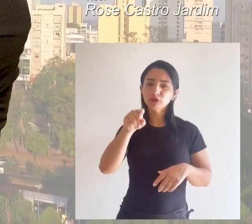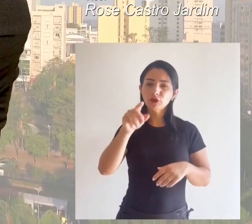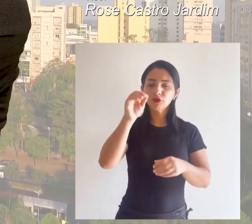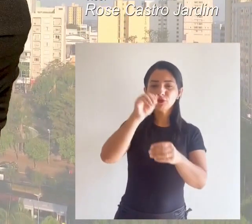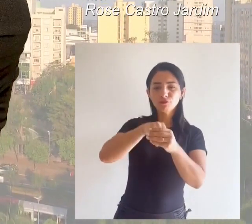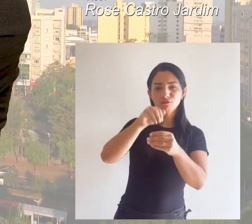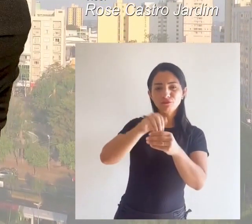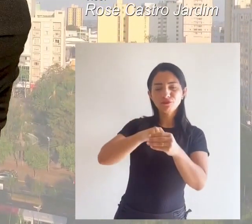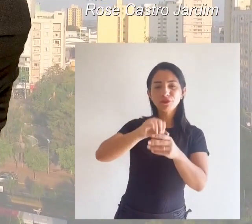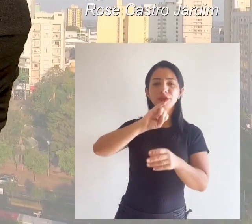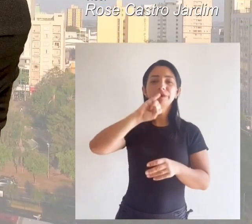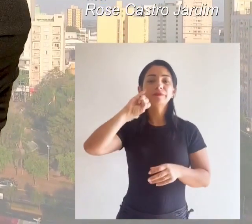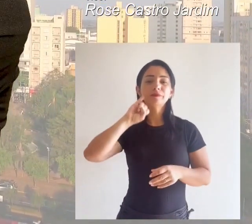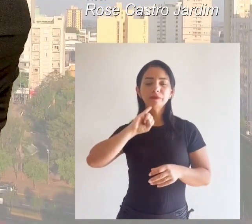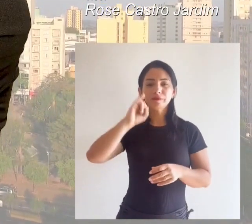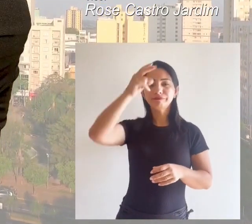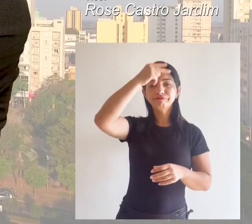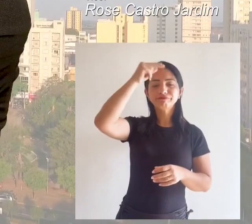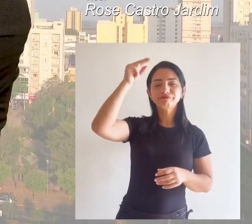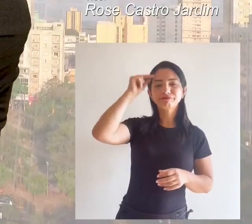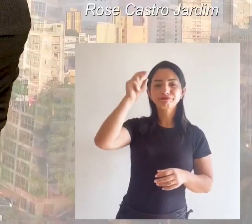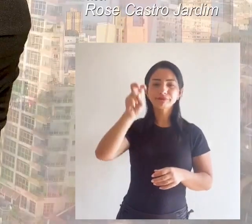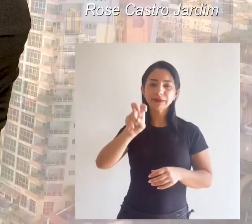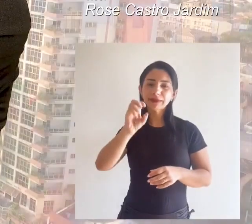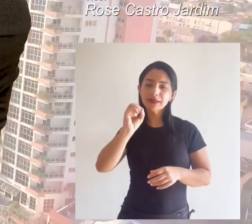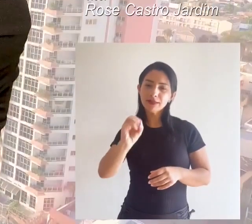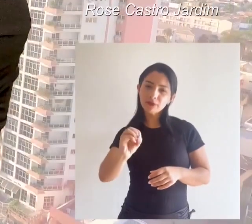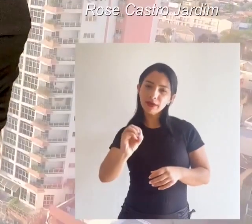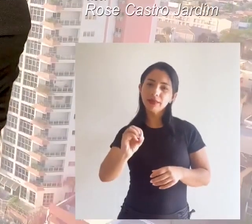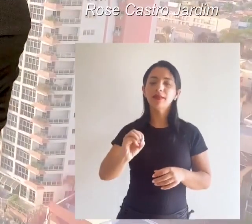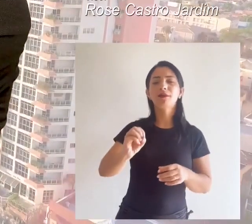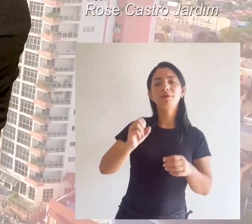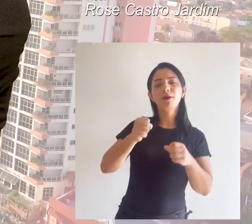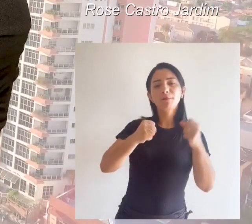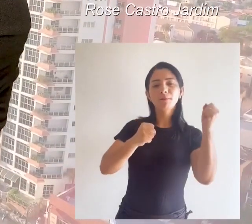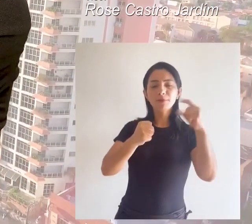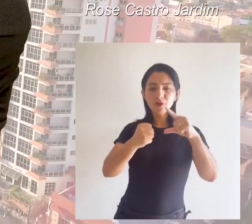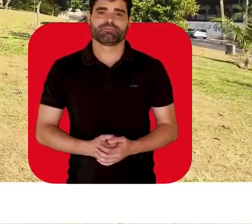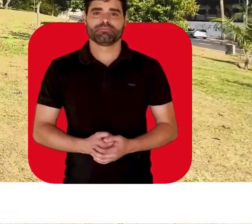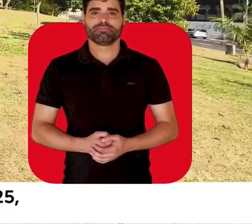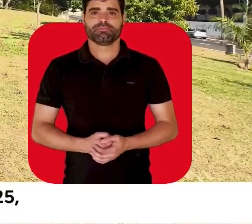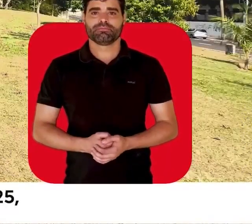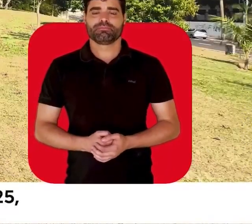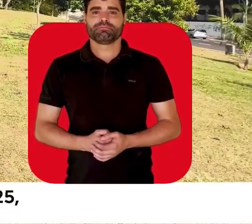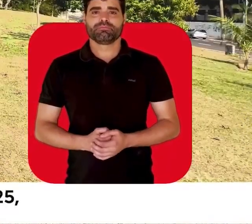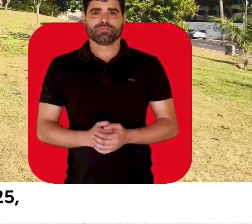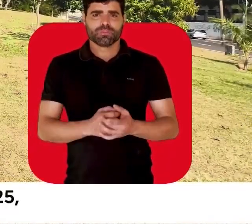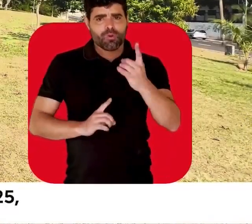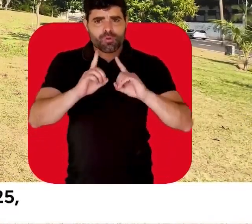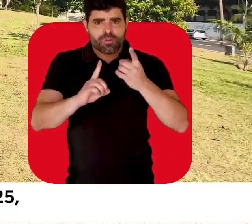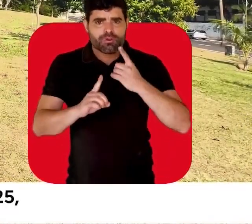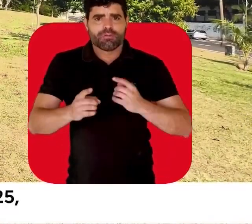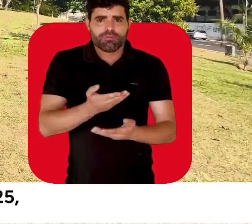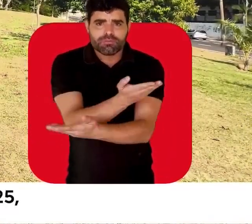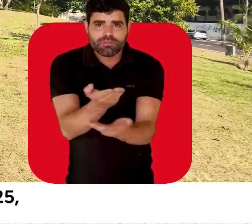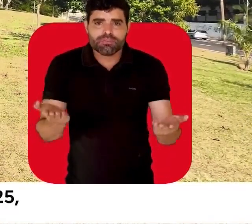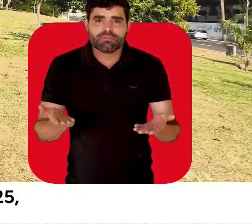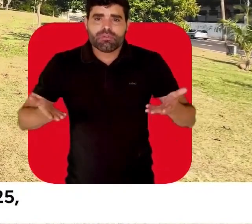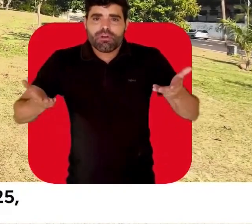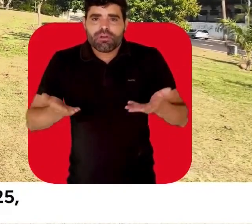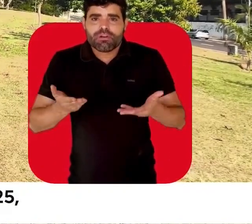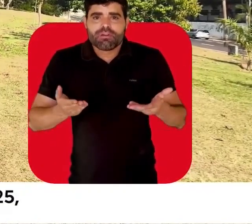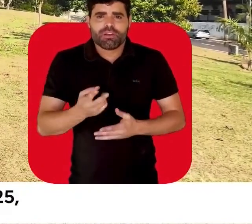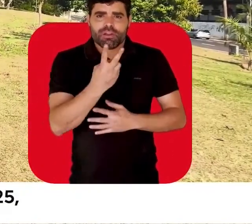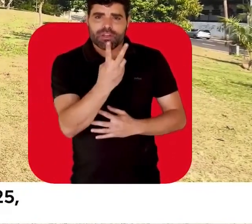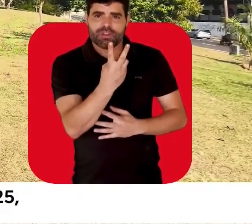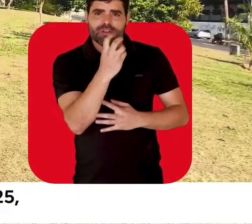eu preciso do seu voto. Vote Josué Macedo, prefeito, 50 pessoal. Prudenteiro, a partir de